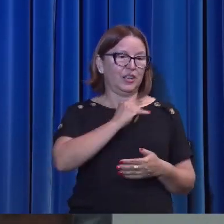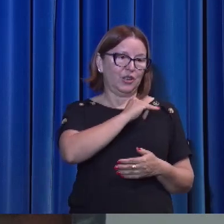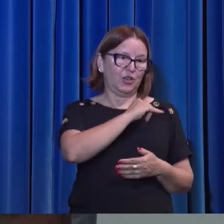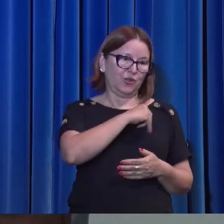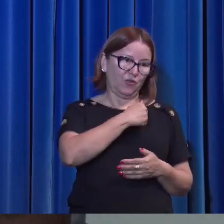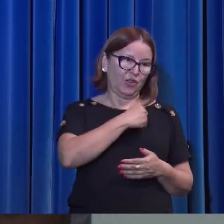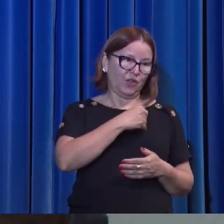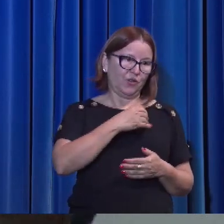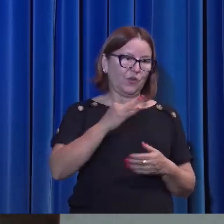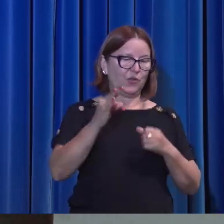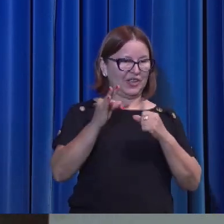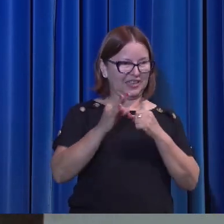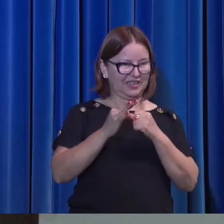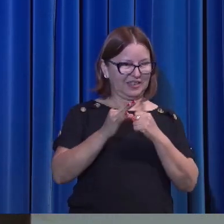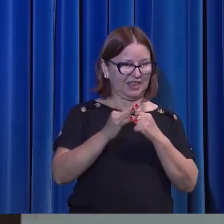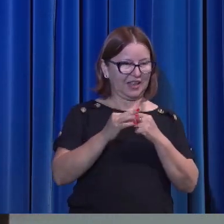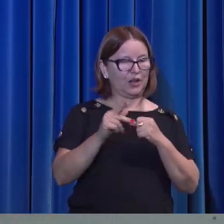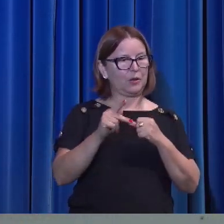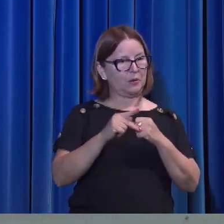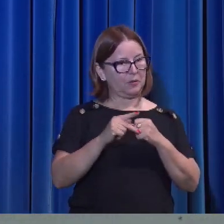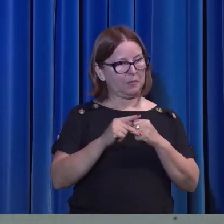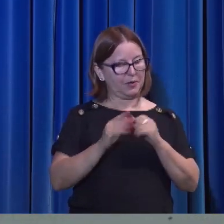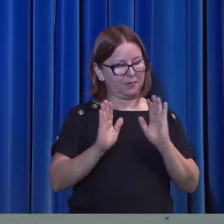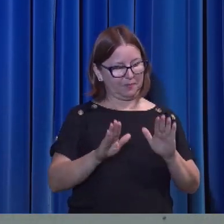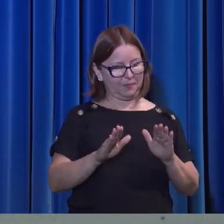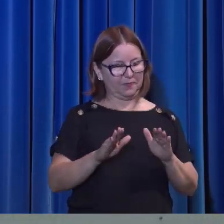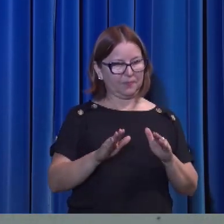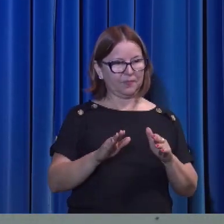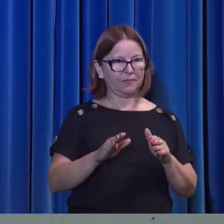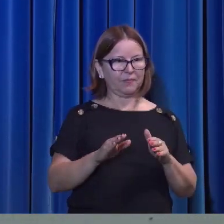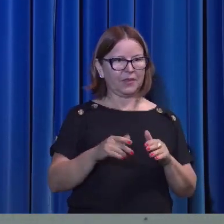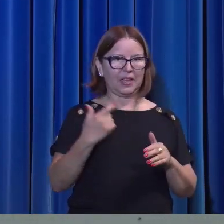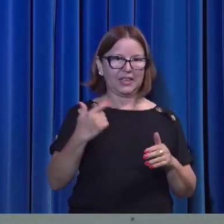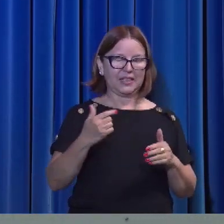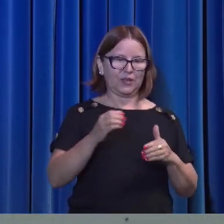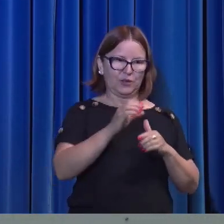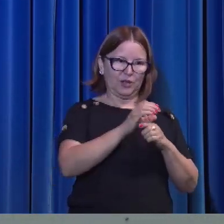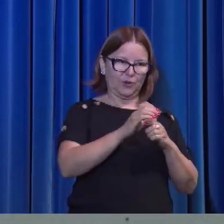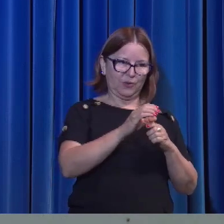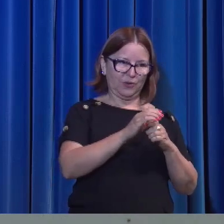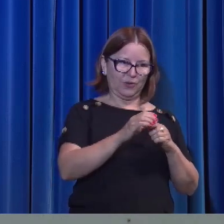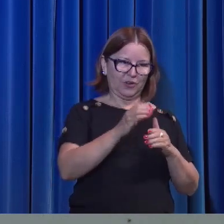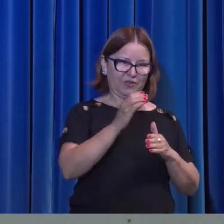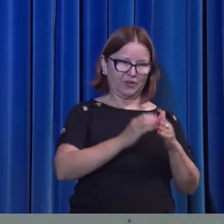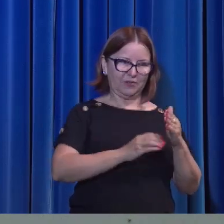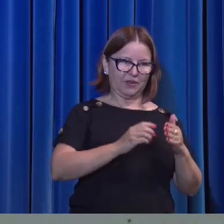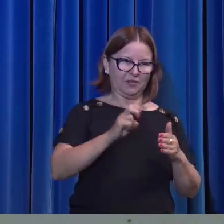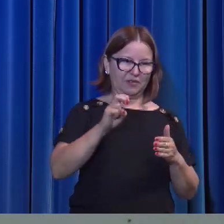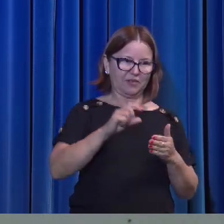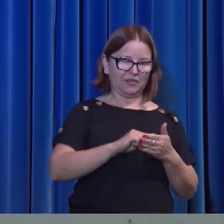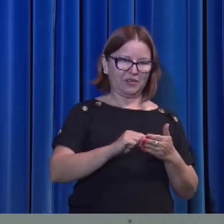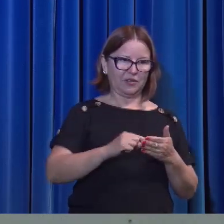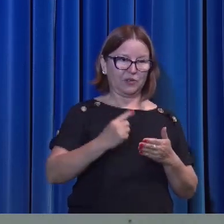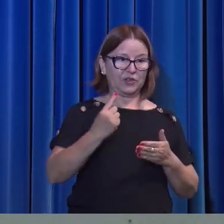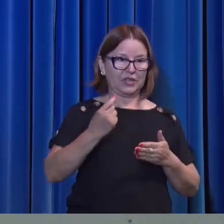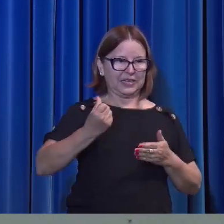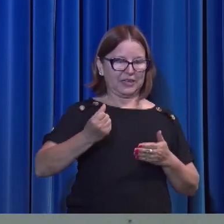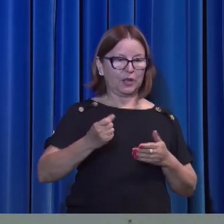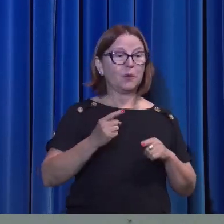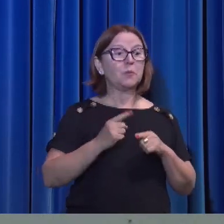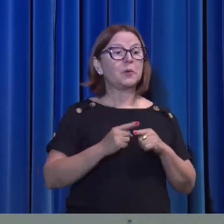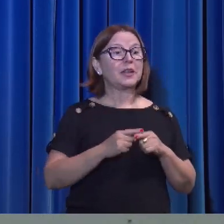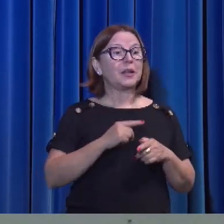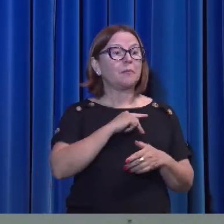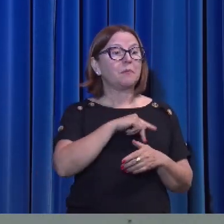Vou dar uma lida em 2 Coríntios 5, 2 Coríntios 5,16. Por que que Paulo disse isto?